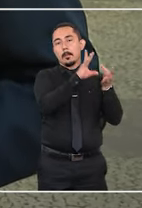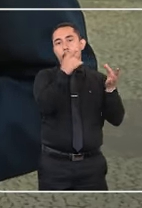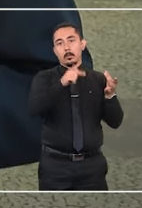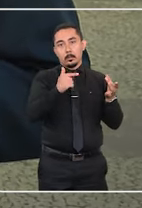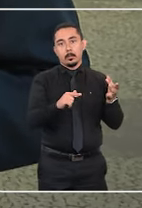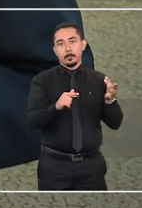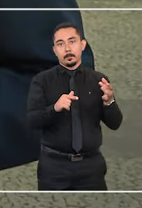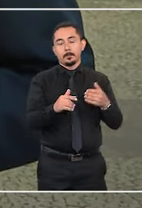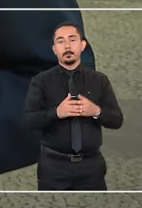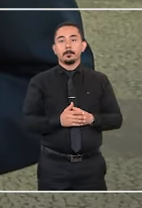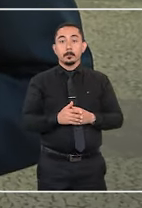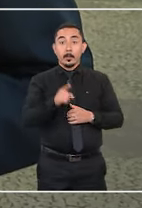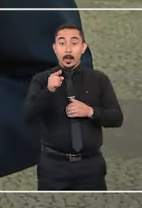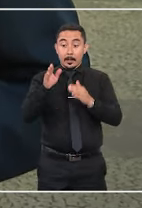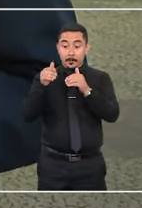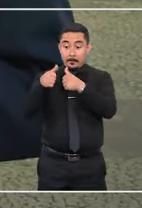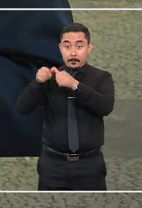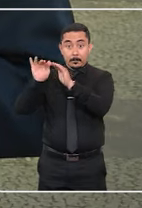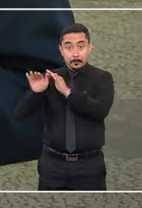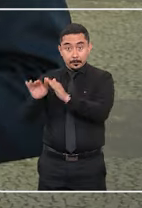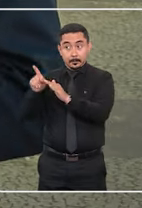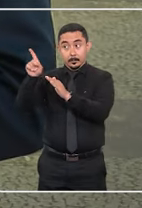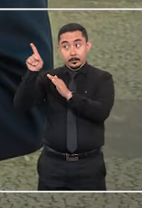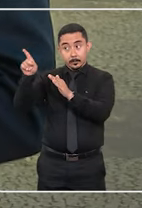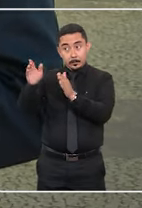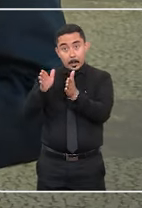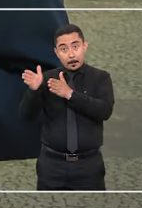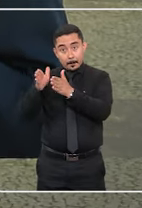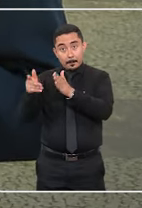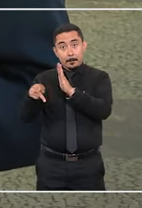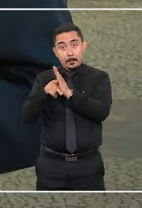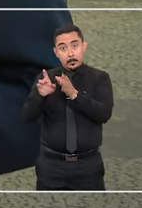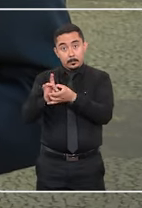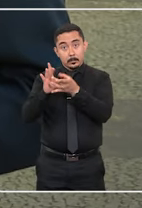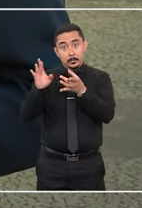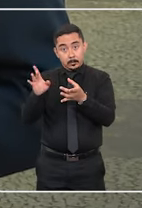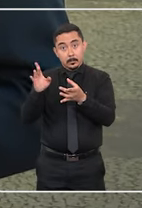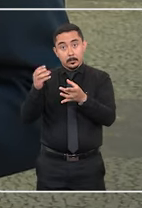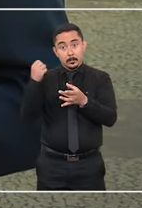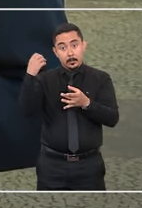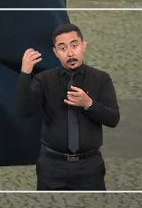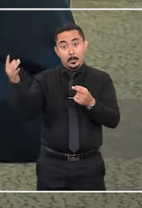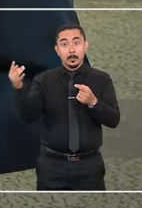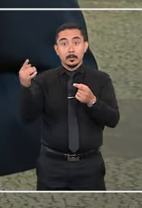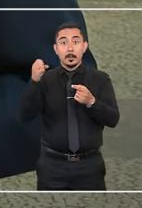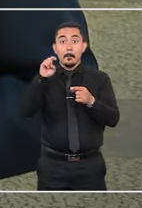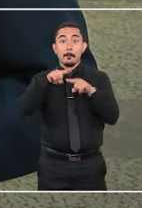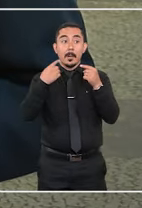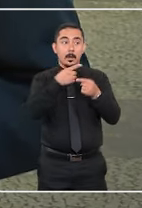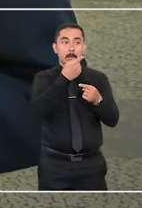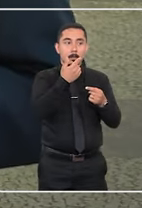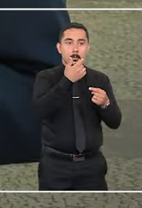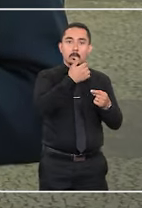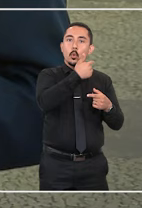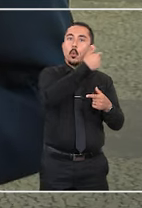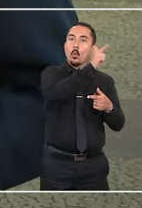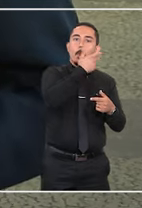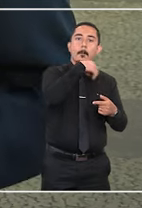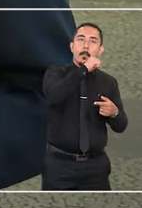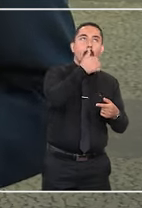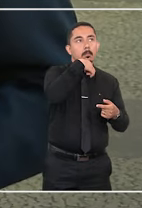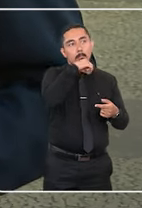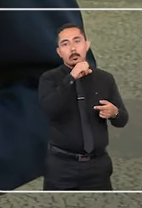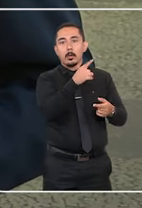o responsável legal pelo menor. A permanência dessa criança, por mais tempo que o previsto em autorização de viagem sem o